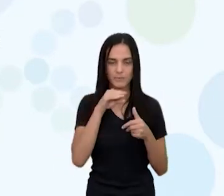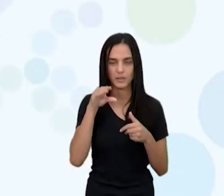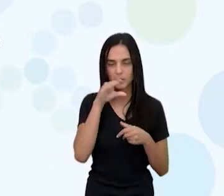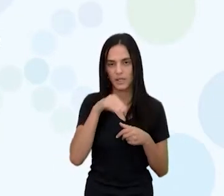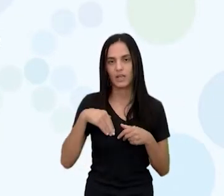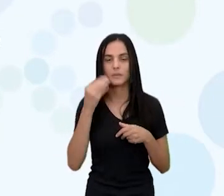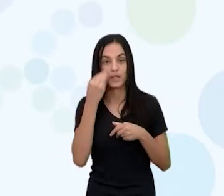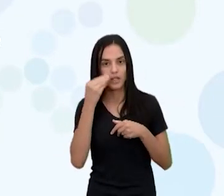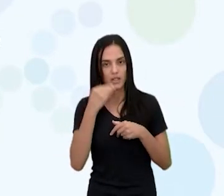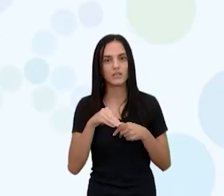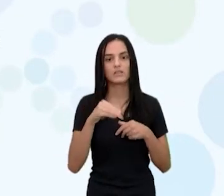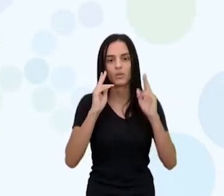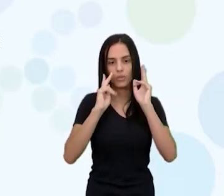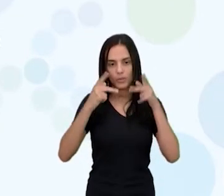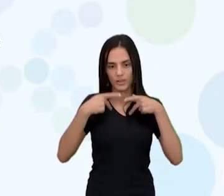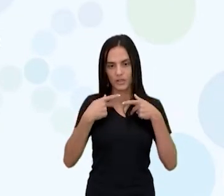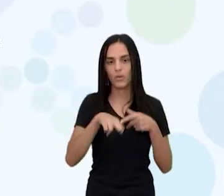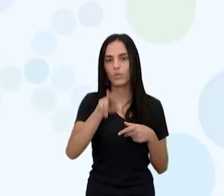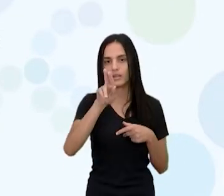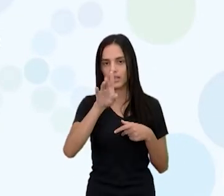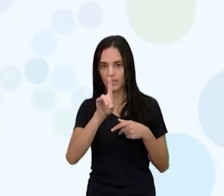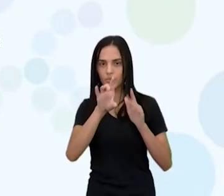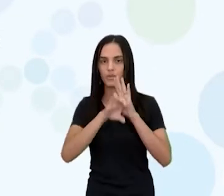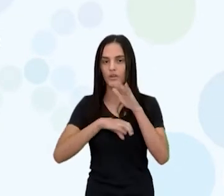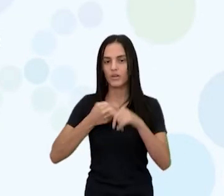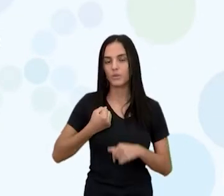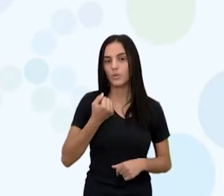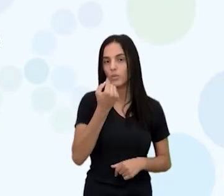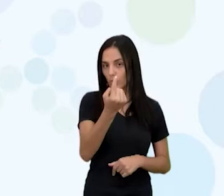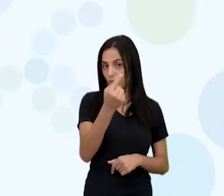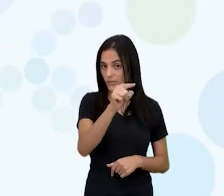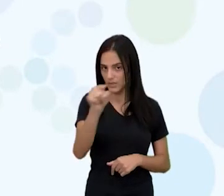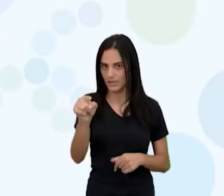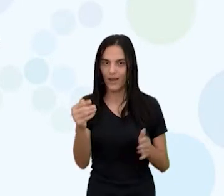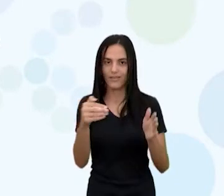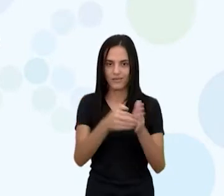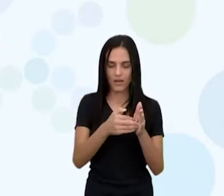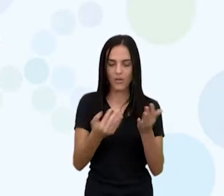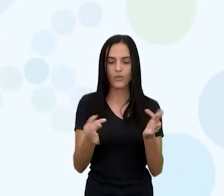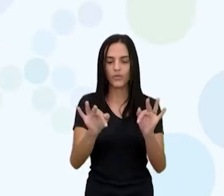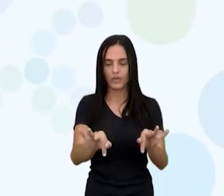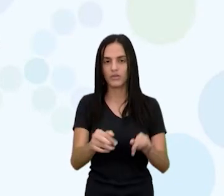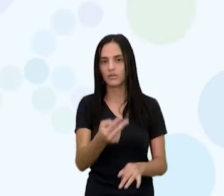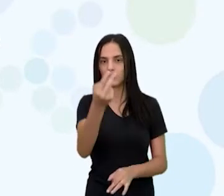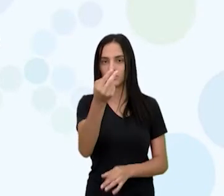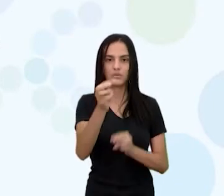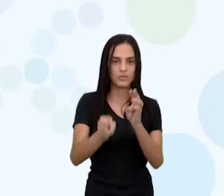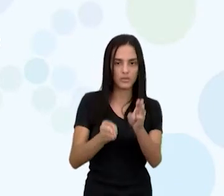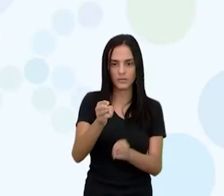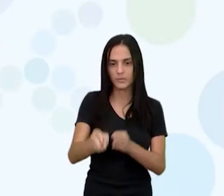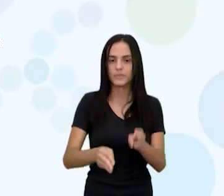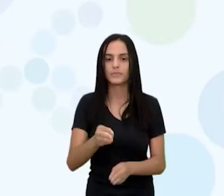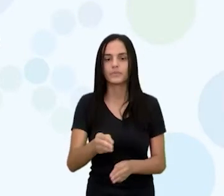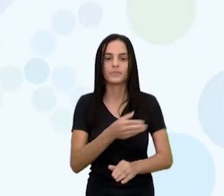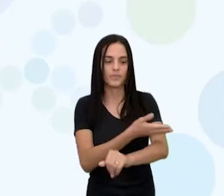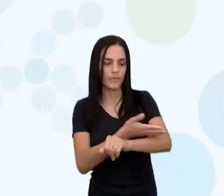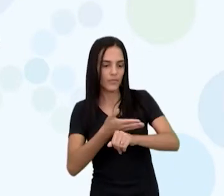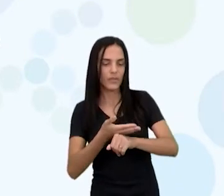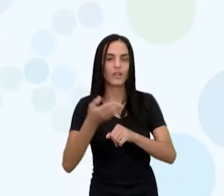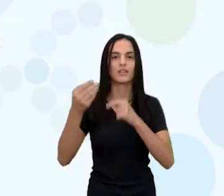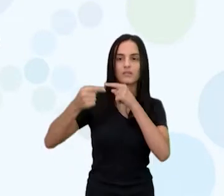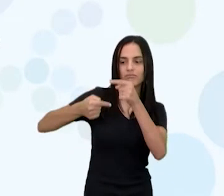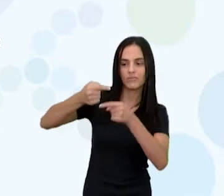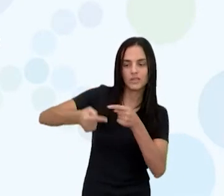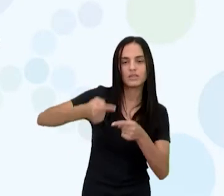experiência humana. A unidade curricular 1, que vocês vão ter até o final do segundo bimestre. Tradições e heranças